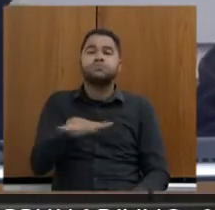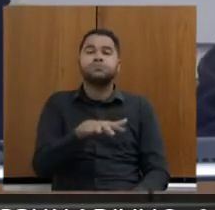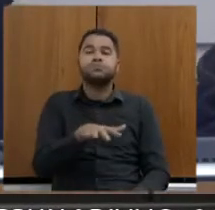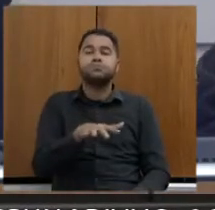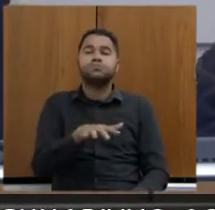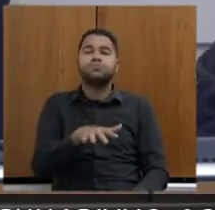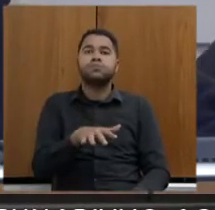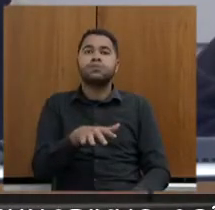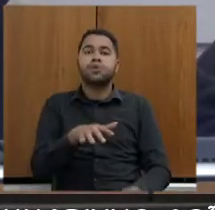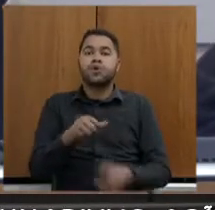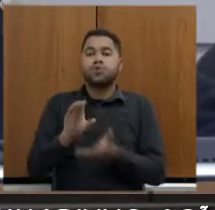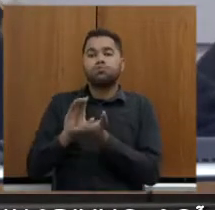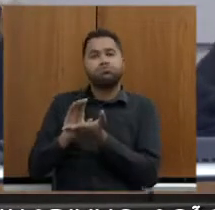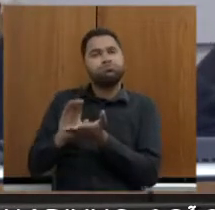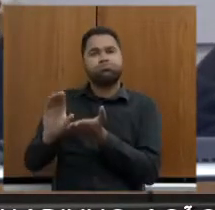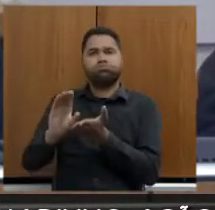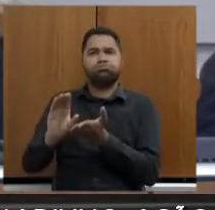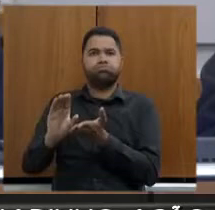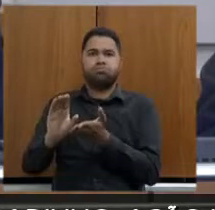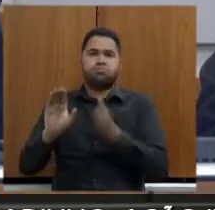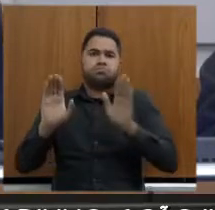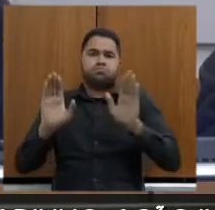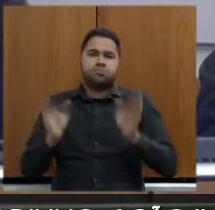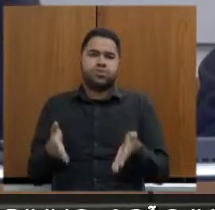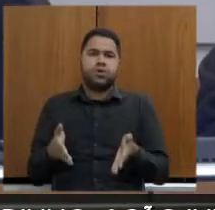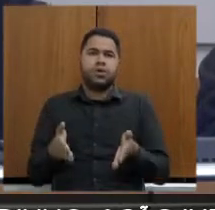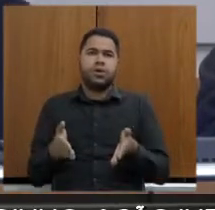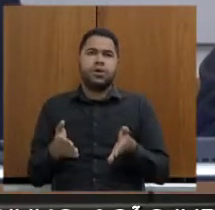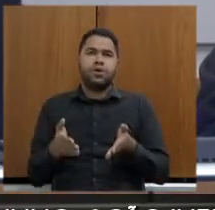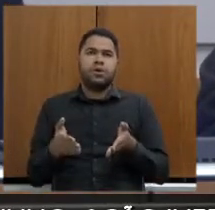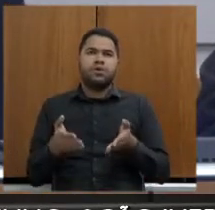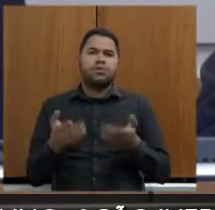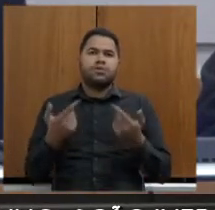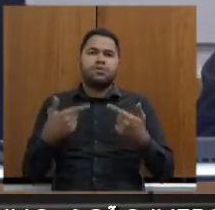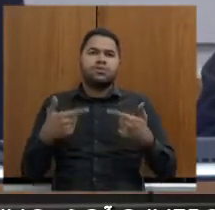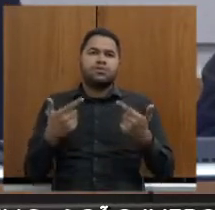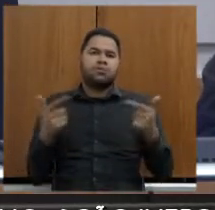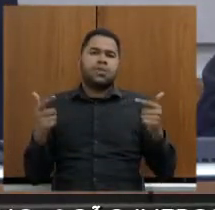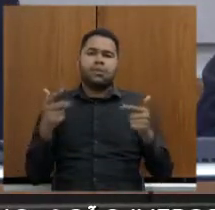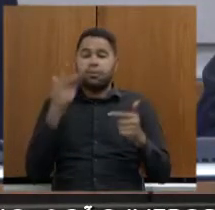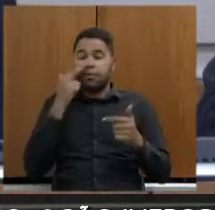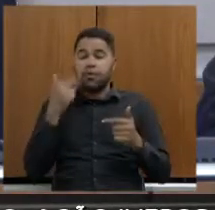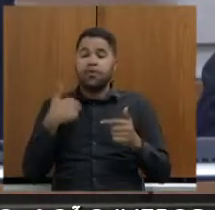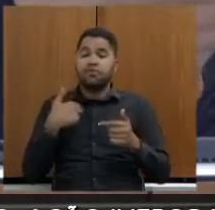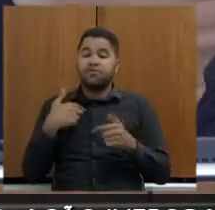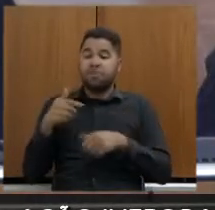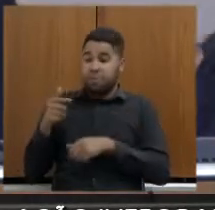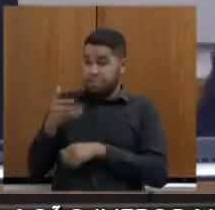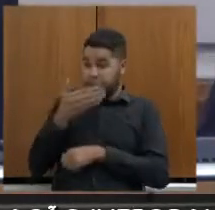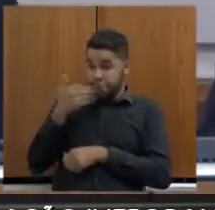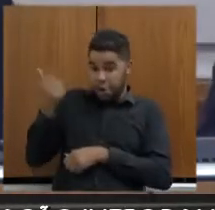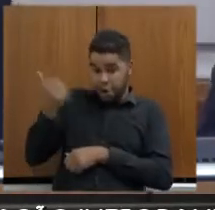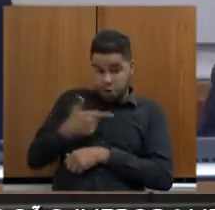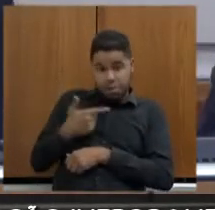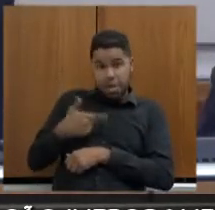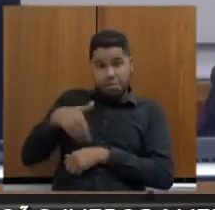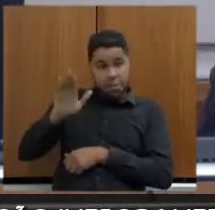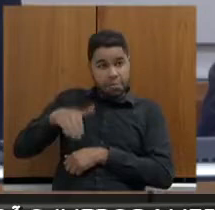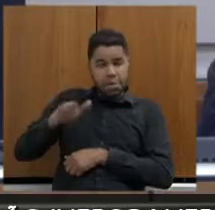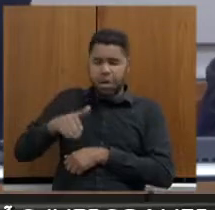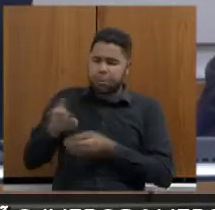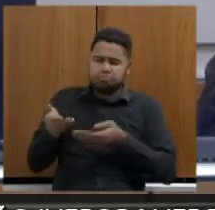e repassamos o recurso. Nós não temos a preço necessariamente a executar. Se tem alguém que faz melhor e mais barato,